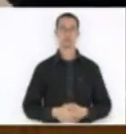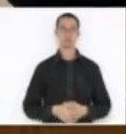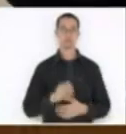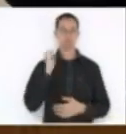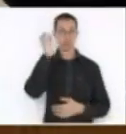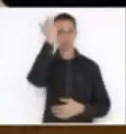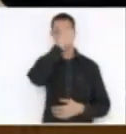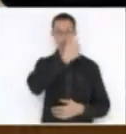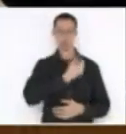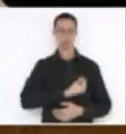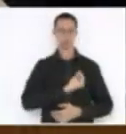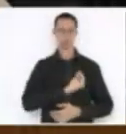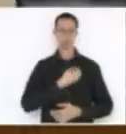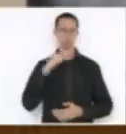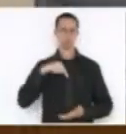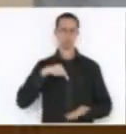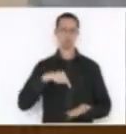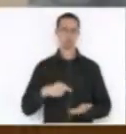Ele retirou.